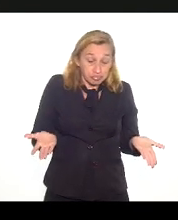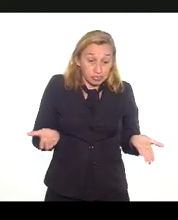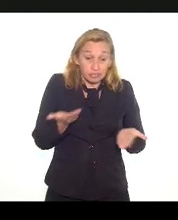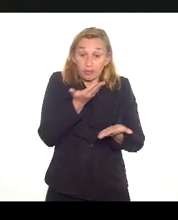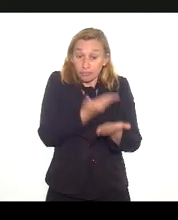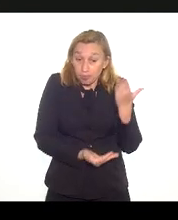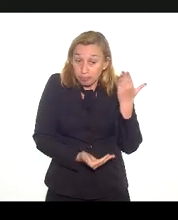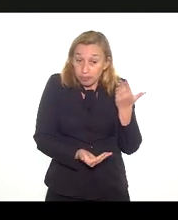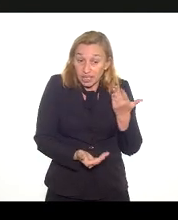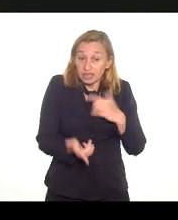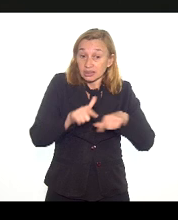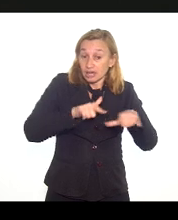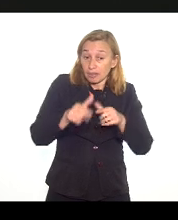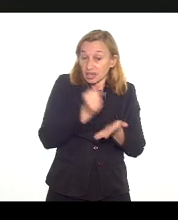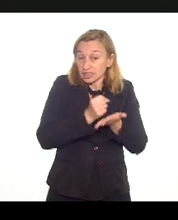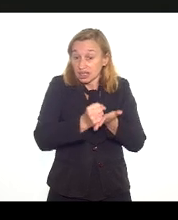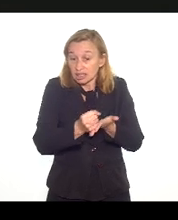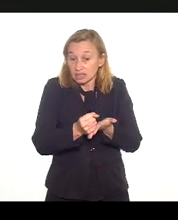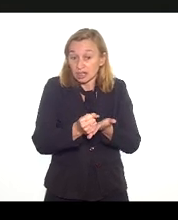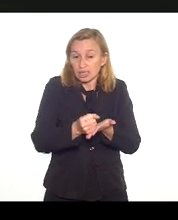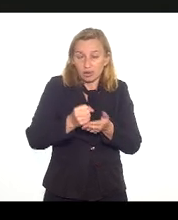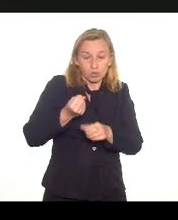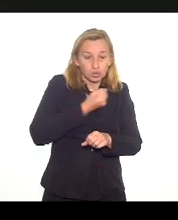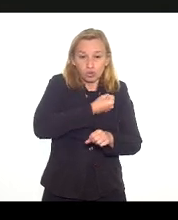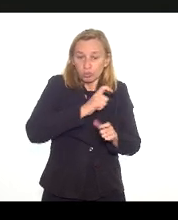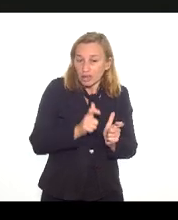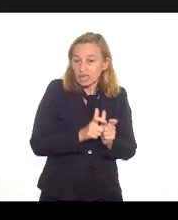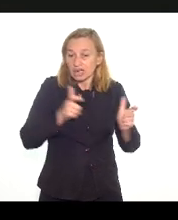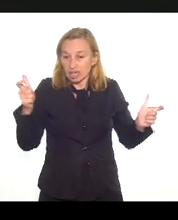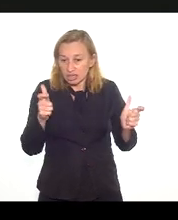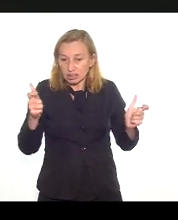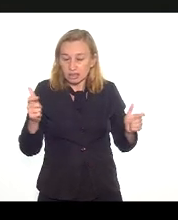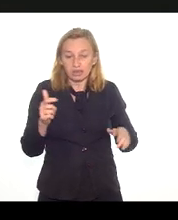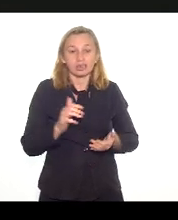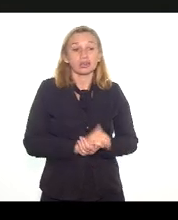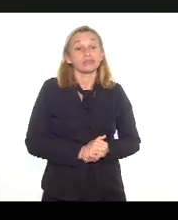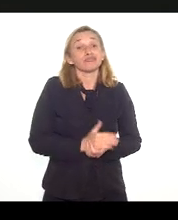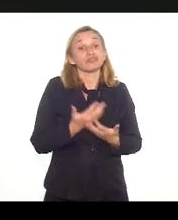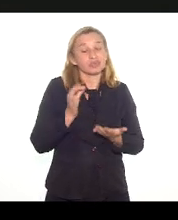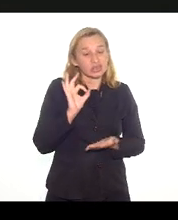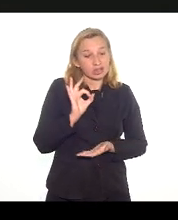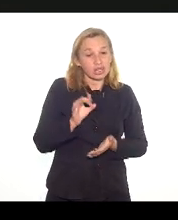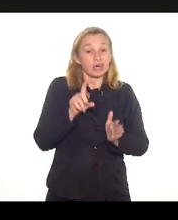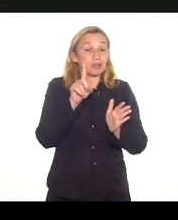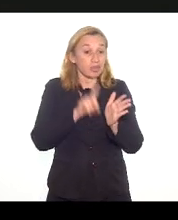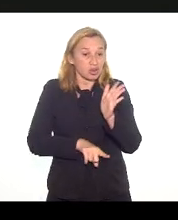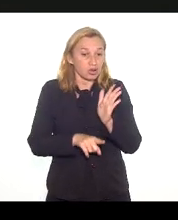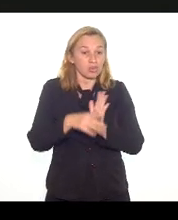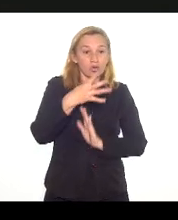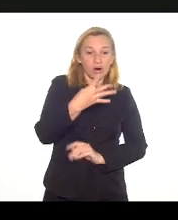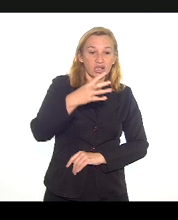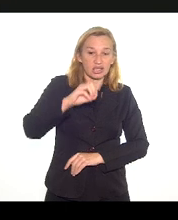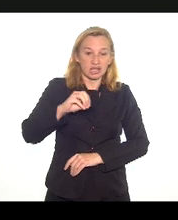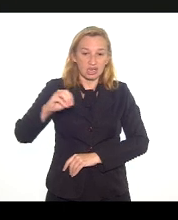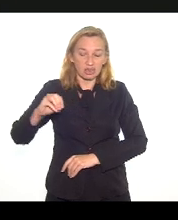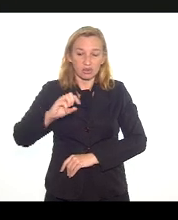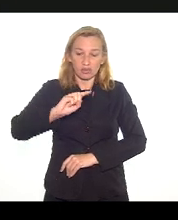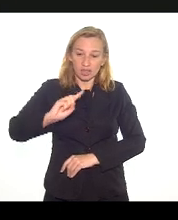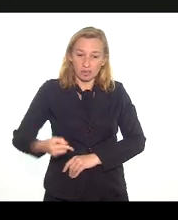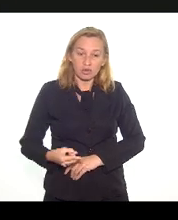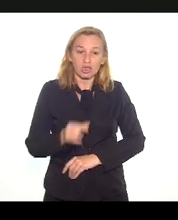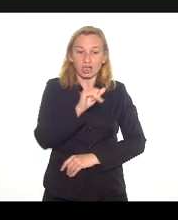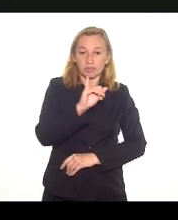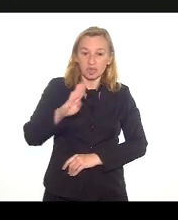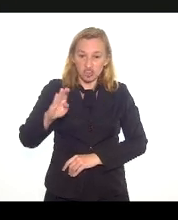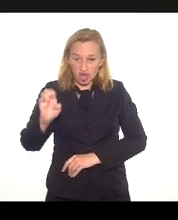perda de emprego que ela teria assinado no Estado do Rio de foi maior que 127 mil e deve ter sido bem menor que 490 mil. O IBGE também